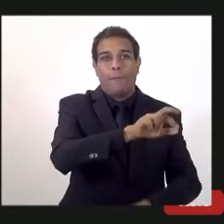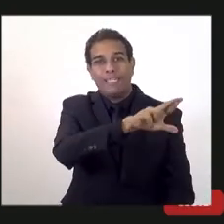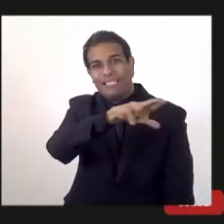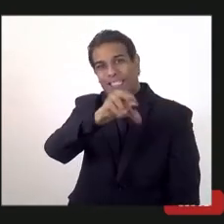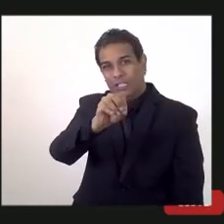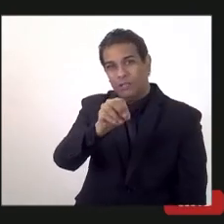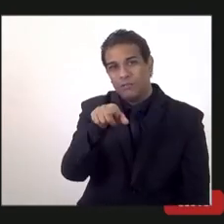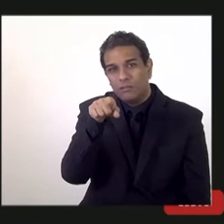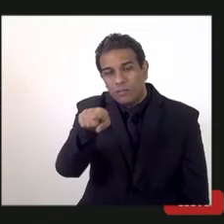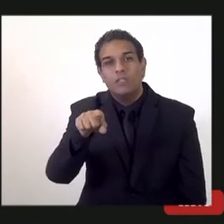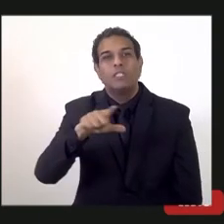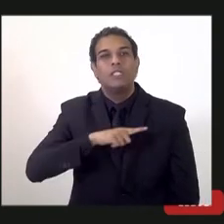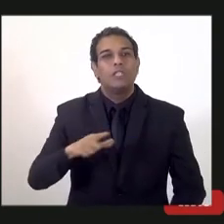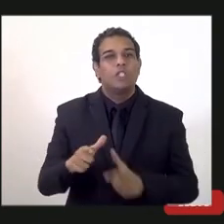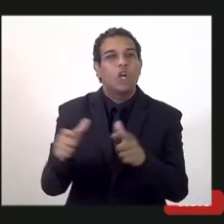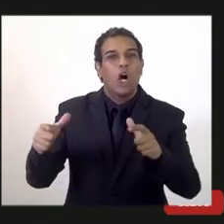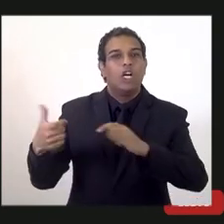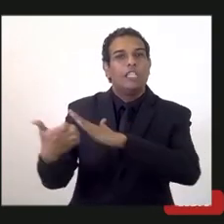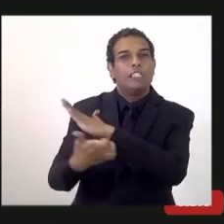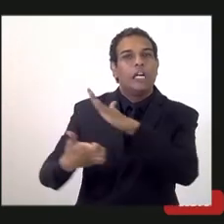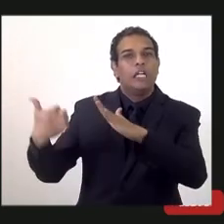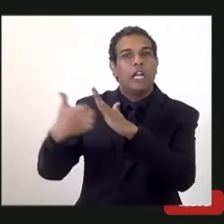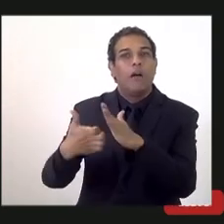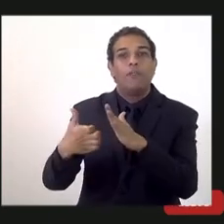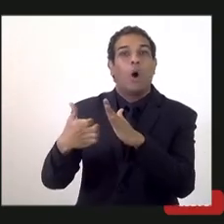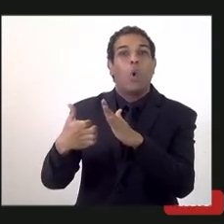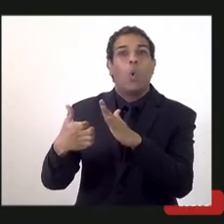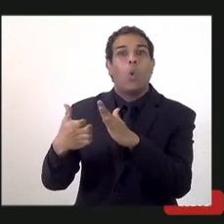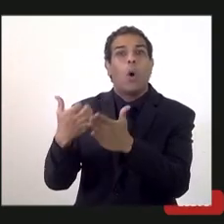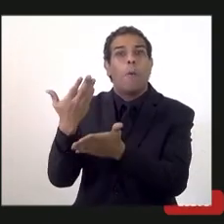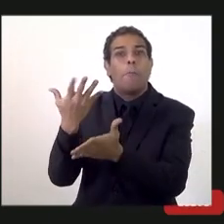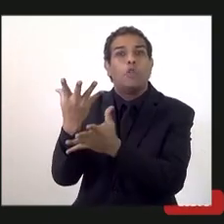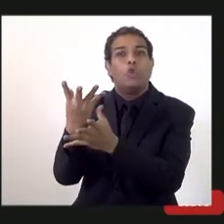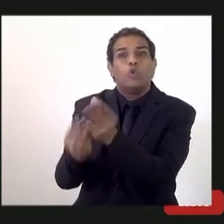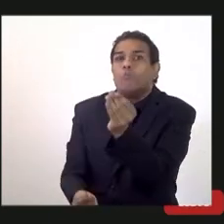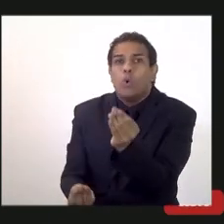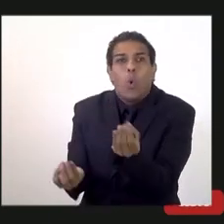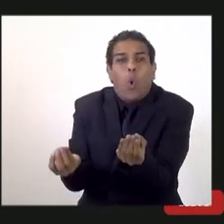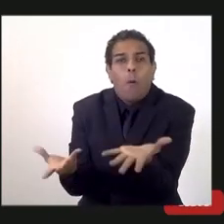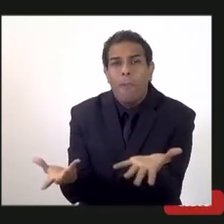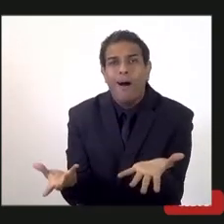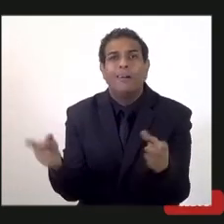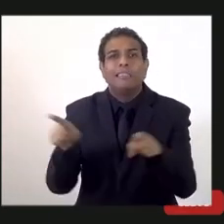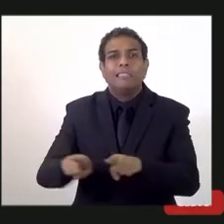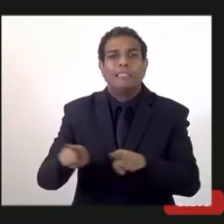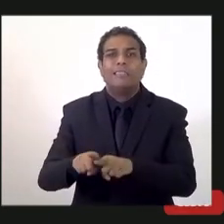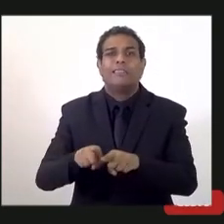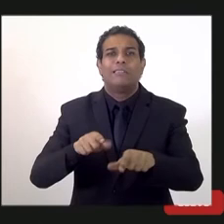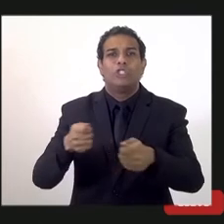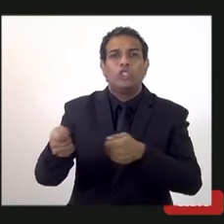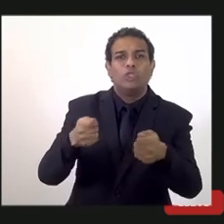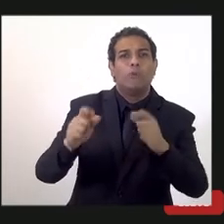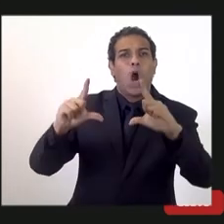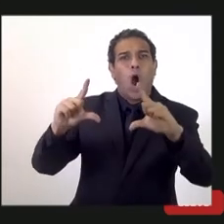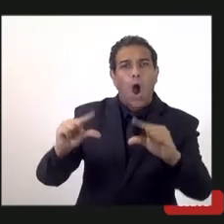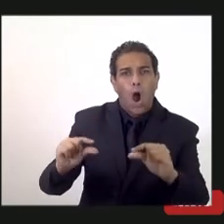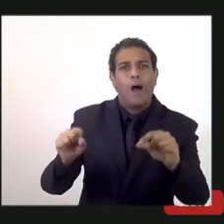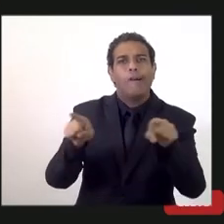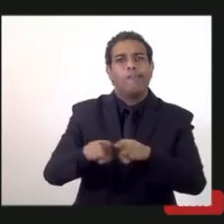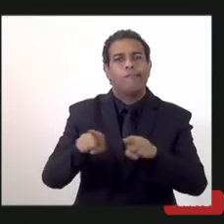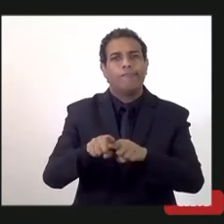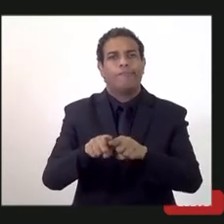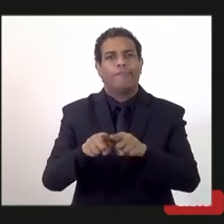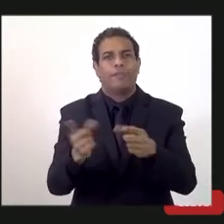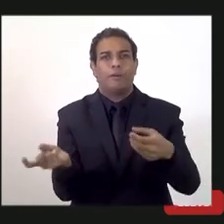o Visão do Empresário, que tem o geral, comércio e serviço e dois serviços, mostra como o serviço de fato está com movimento diferenciado nesse